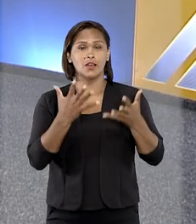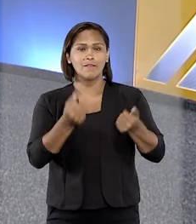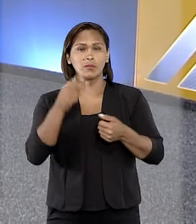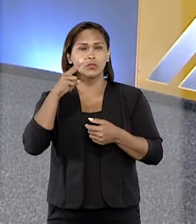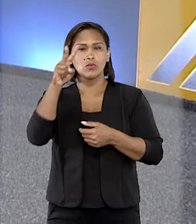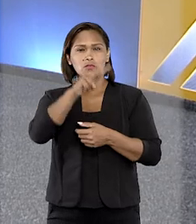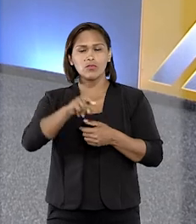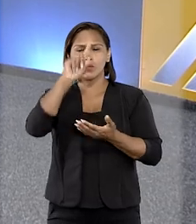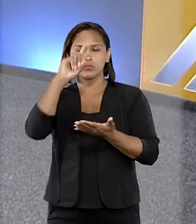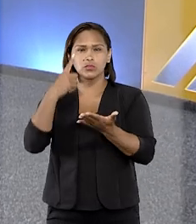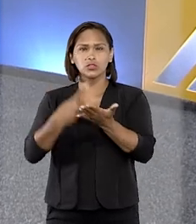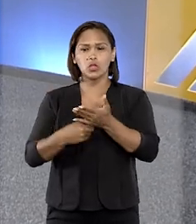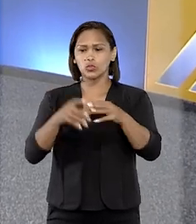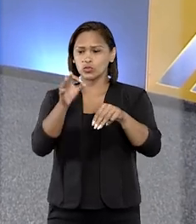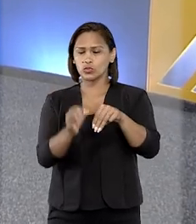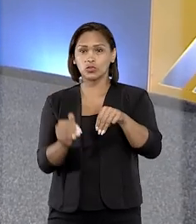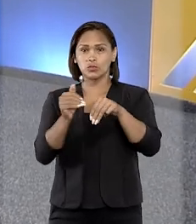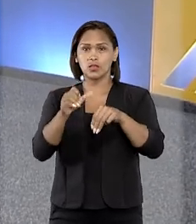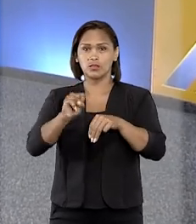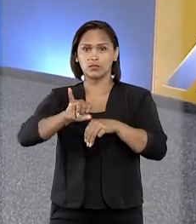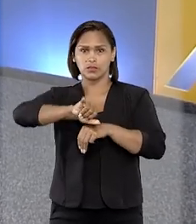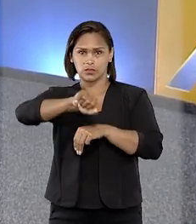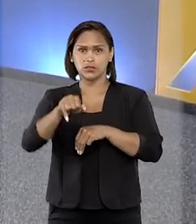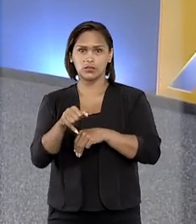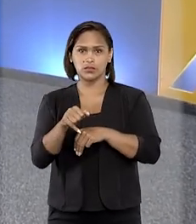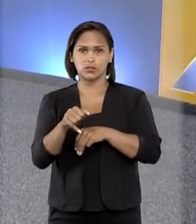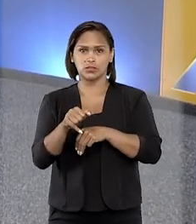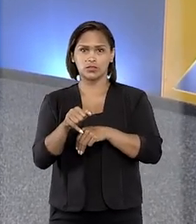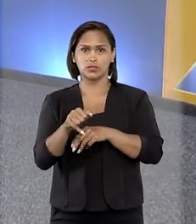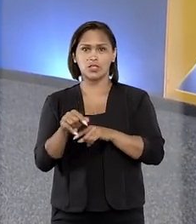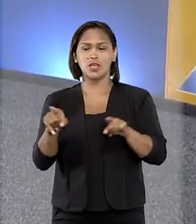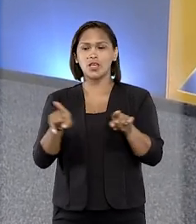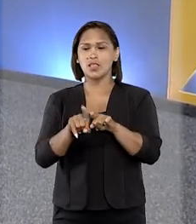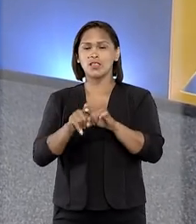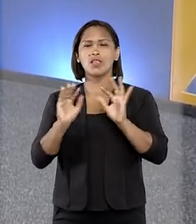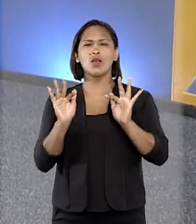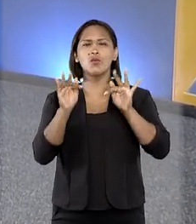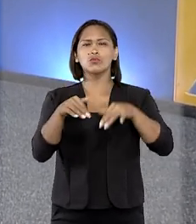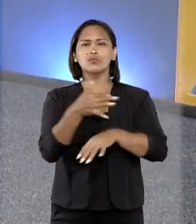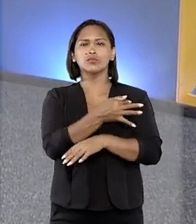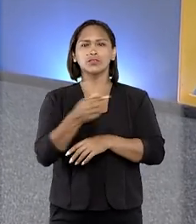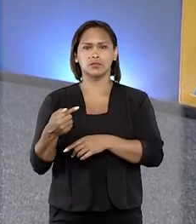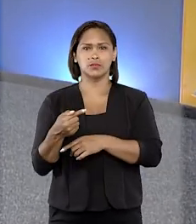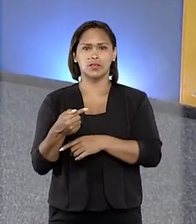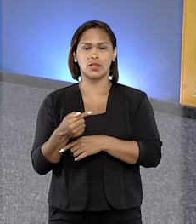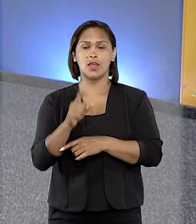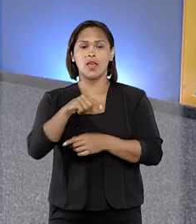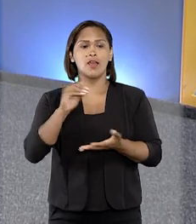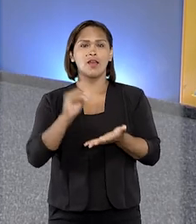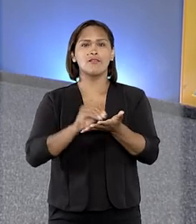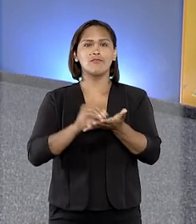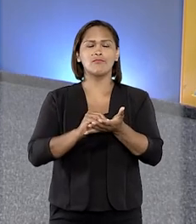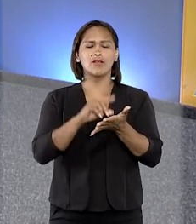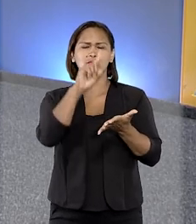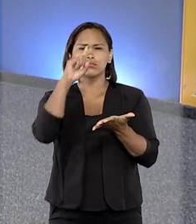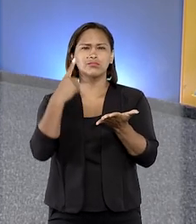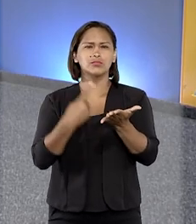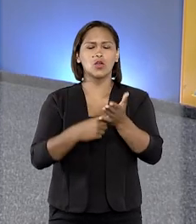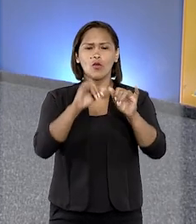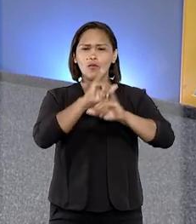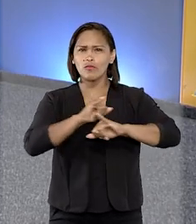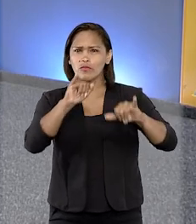Vamos ver as decisões dos ministros do Superior Tribunal de Justiça na última semana. A falta de